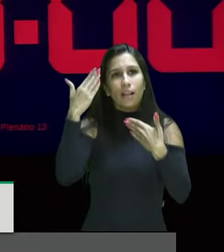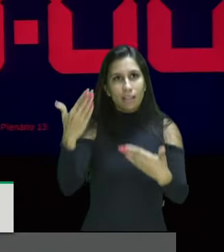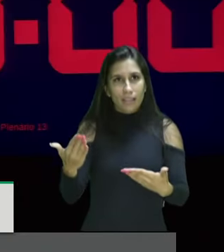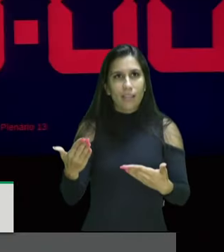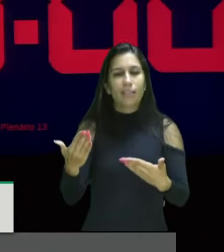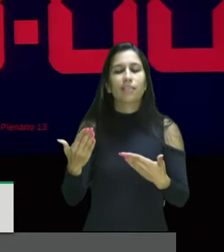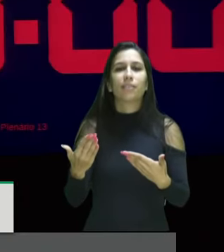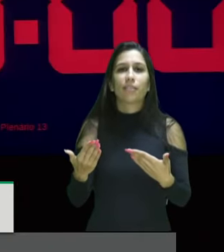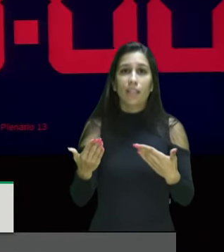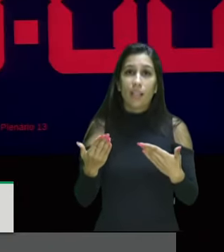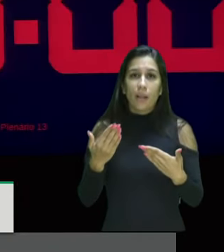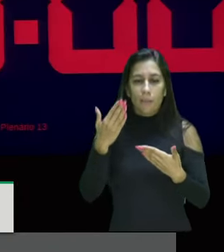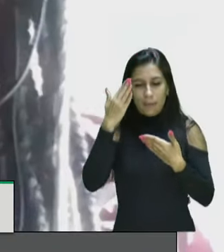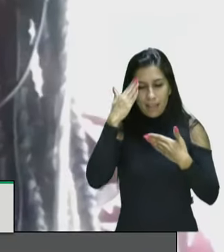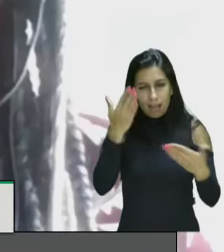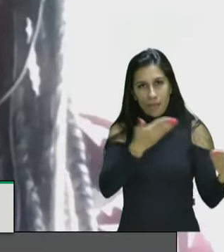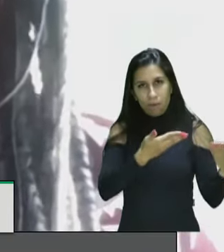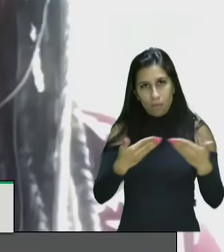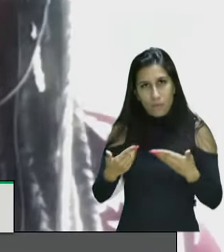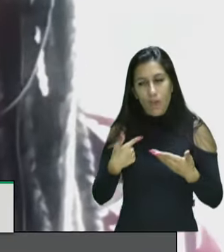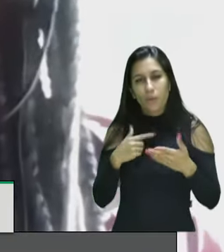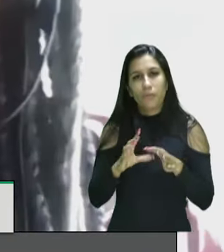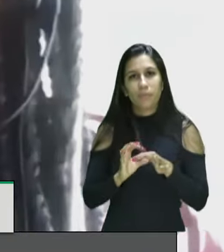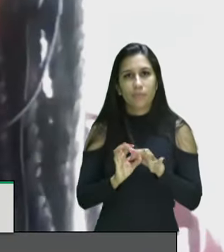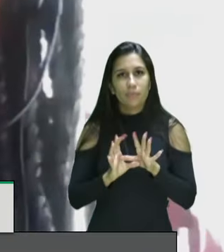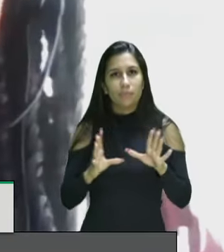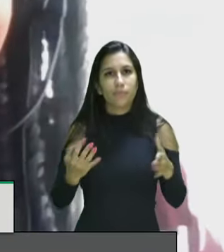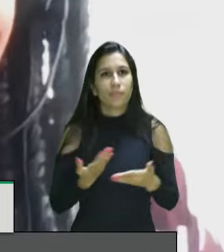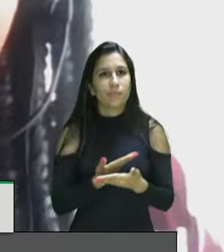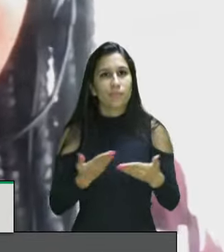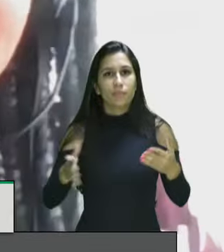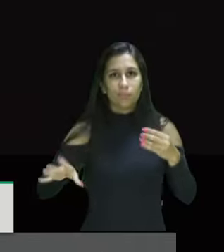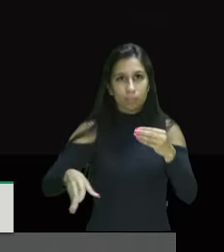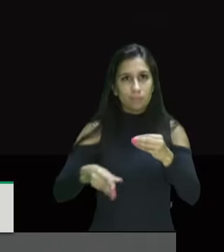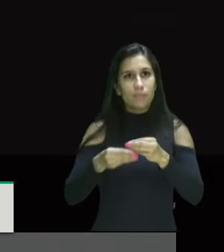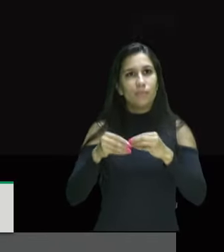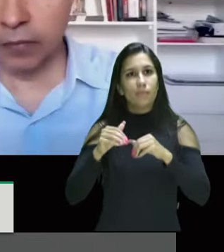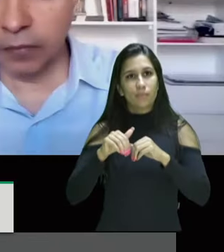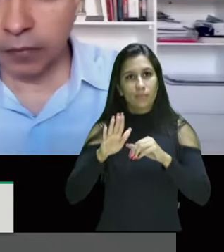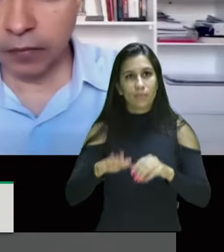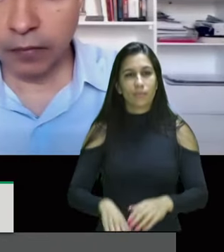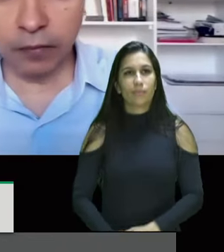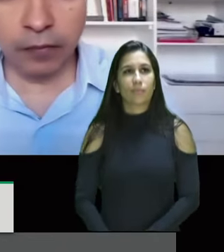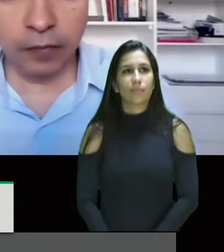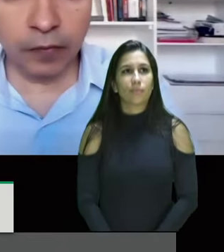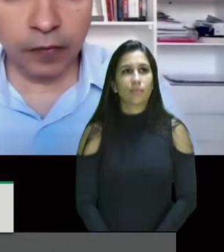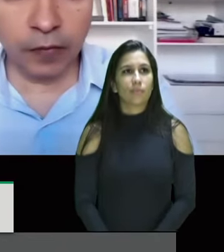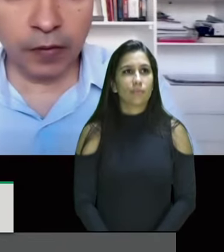obrigada pelo convite e fico à disposição para a contribuição desta Câmara